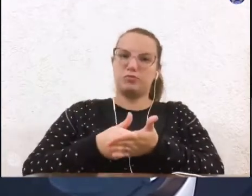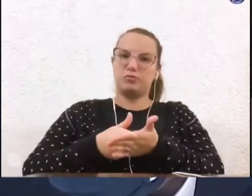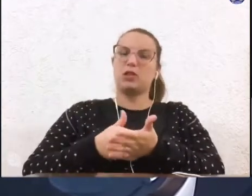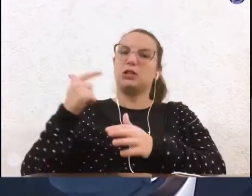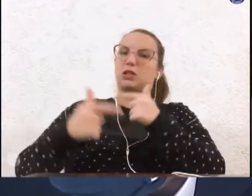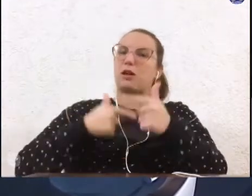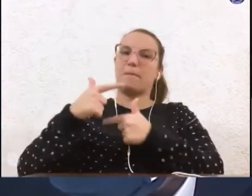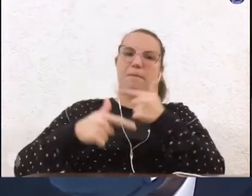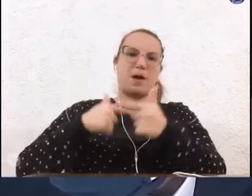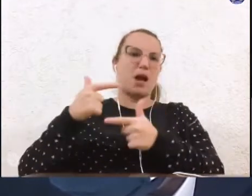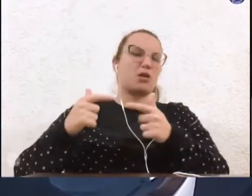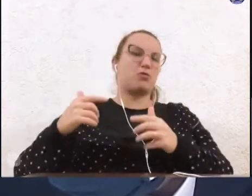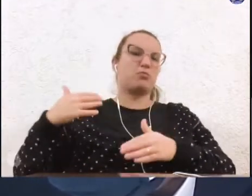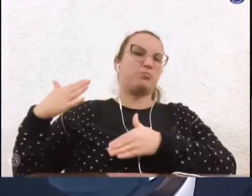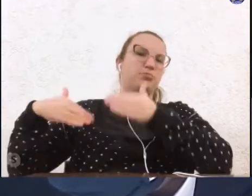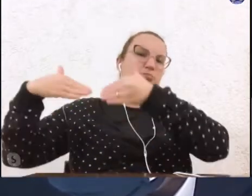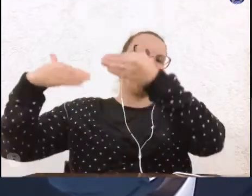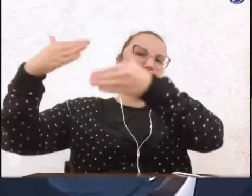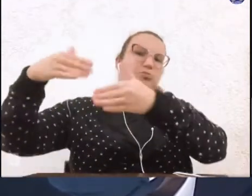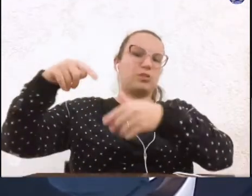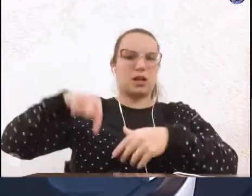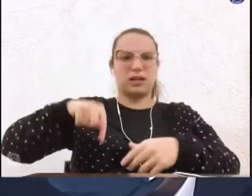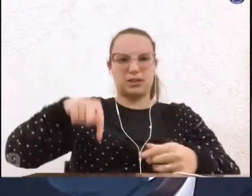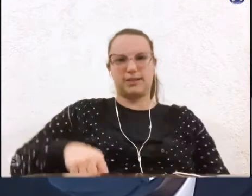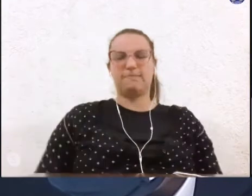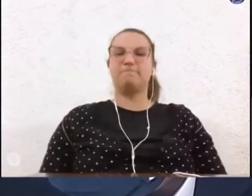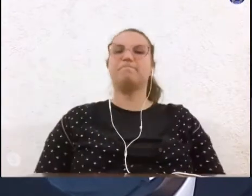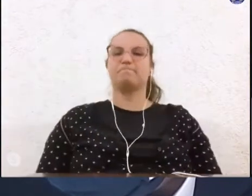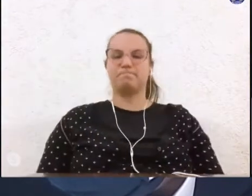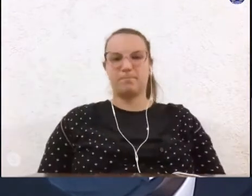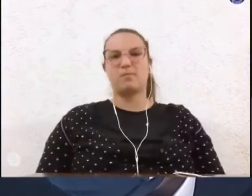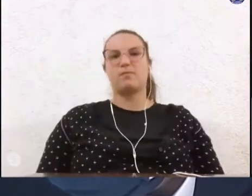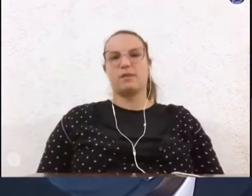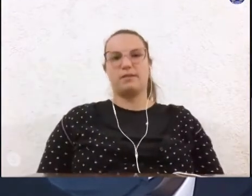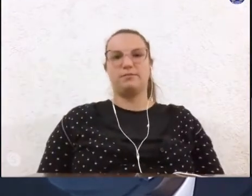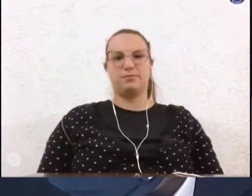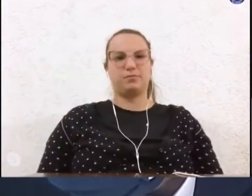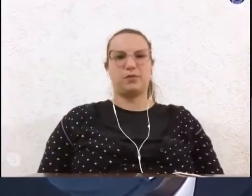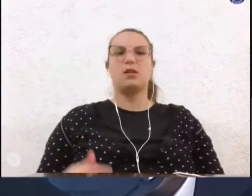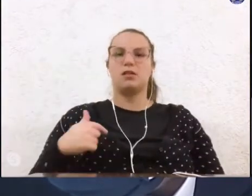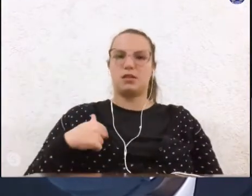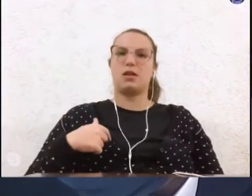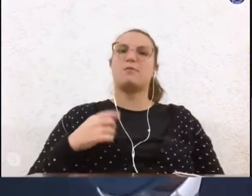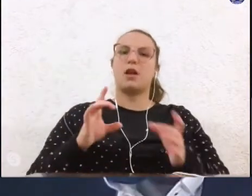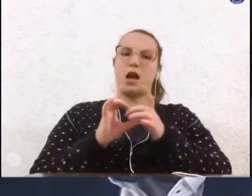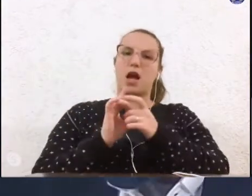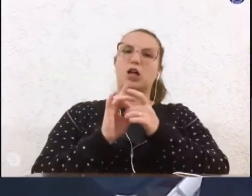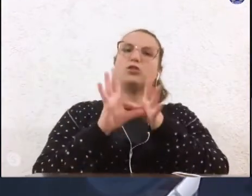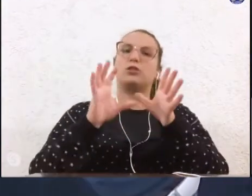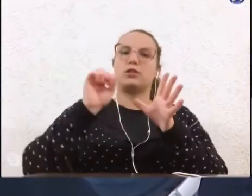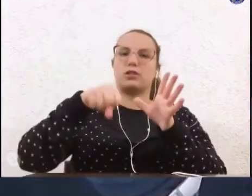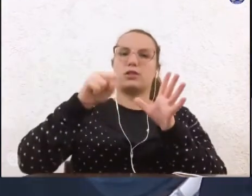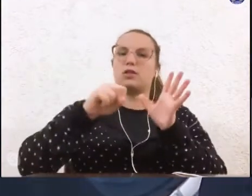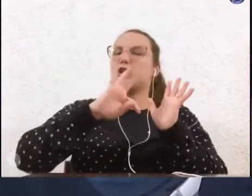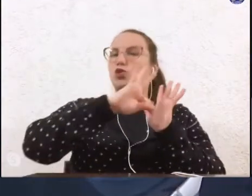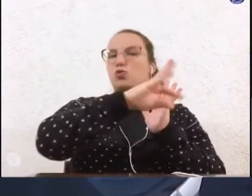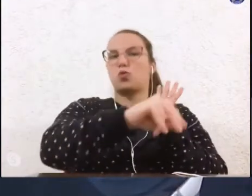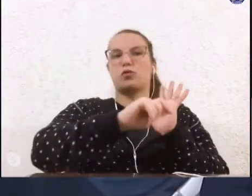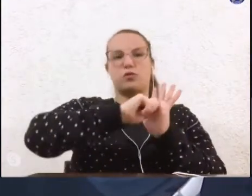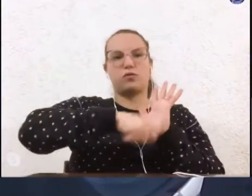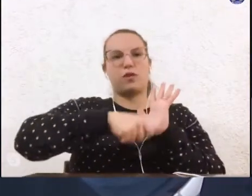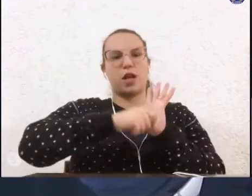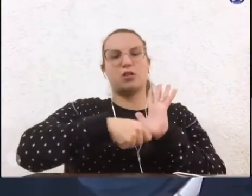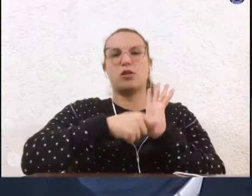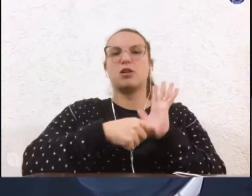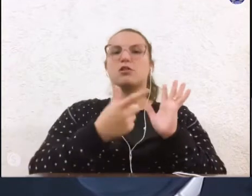ele tem desenvolvido aqui na nossa cidade então tem a minha autorização para assinar todos os vereadores que